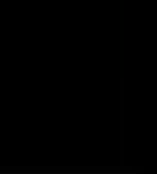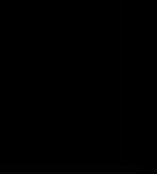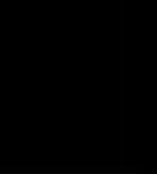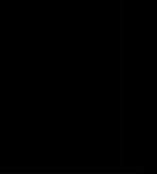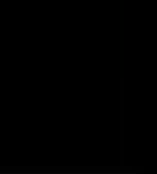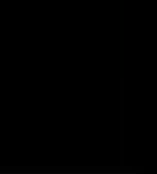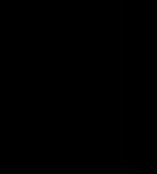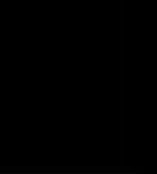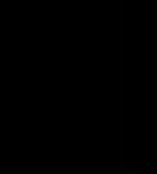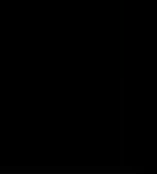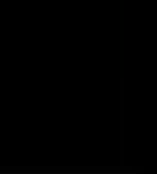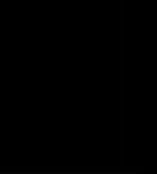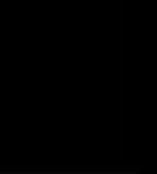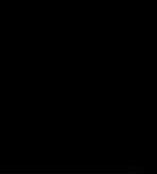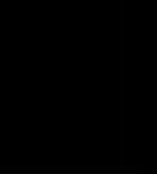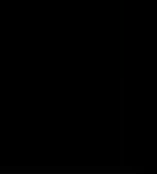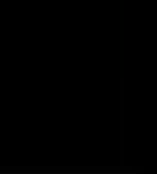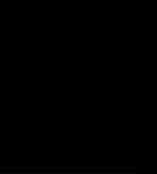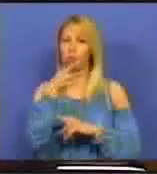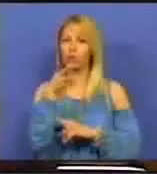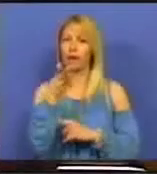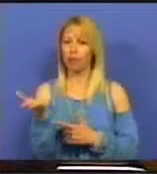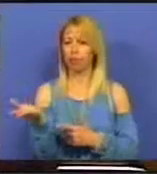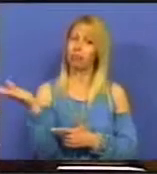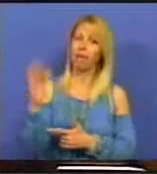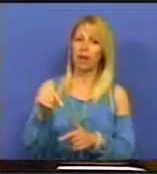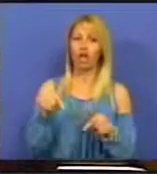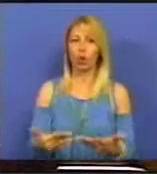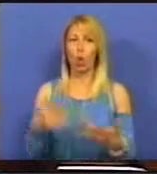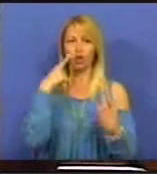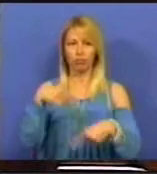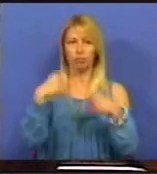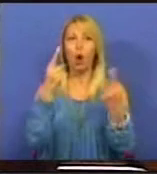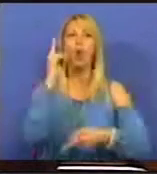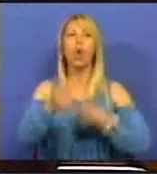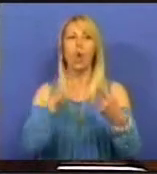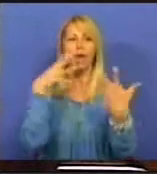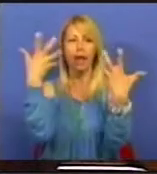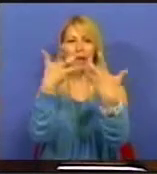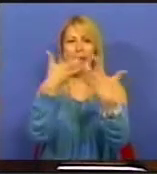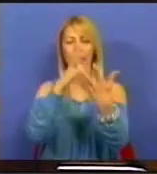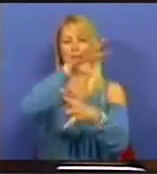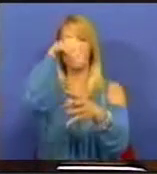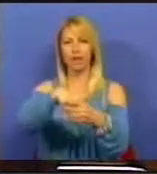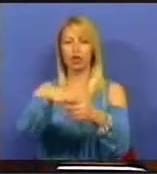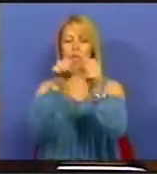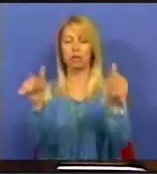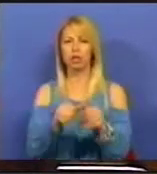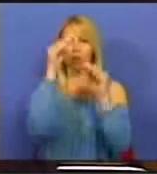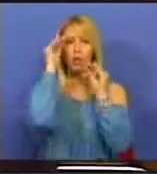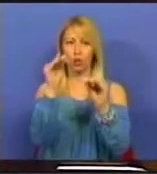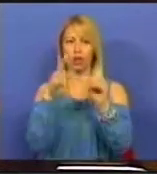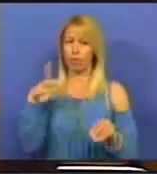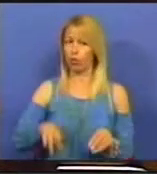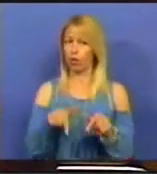Sr. Deputado, trouxe-nos aqui hoje um retrato daquilo que são as guerras que existem hoje no sistema educativo em Portugal. Quando